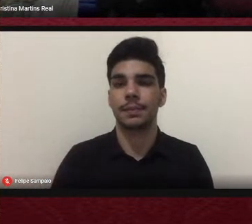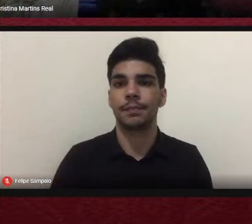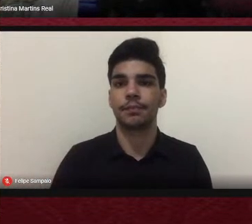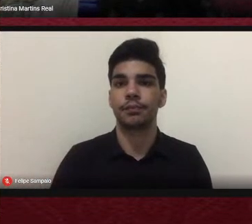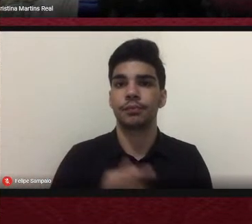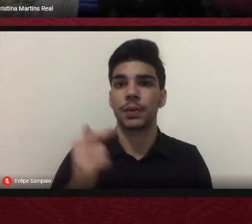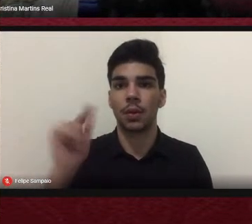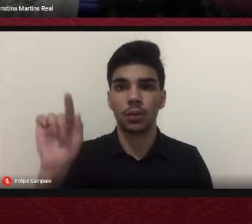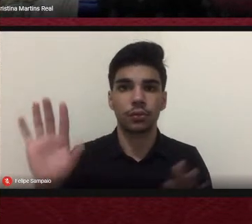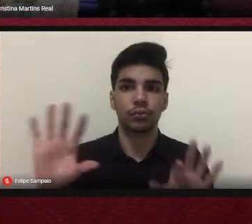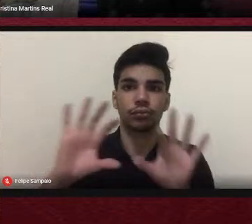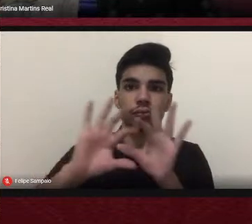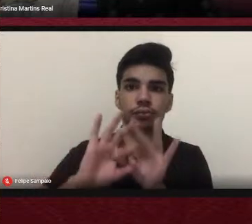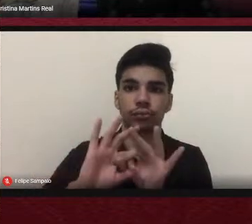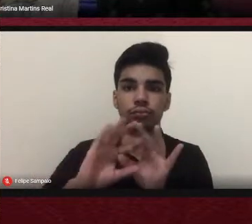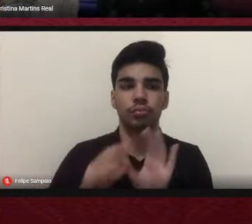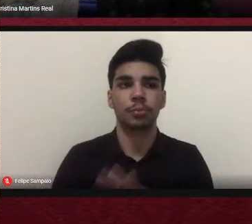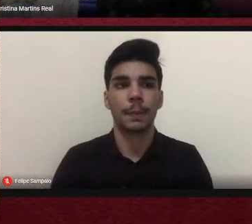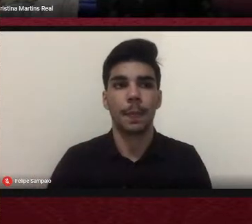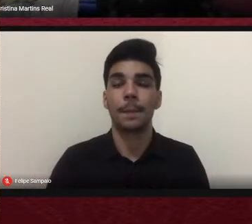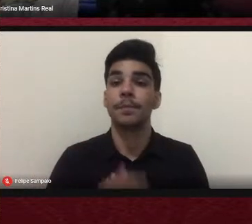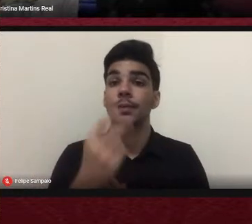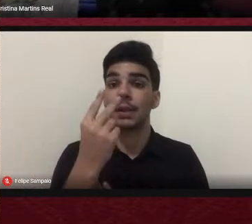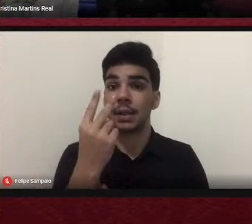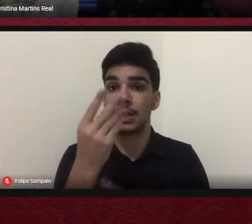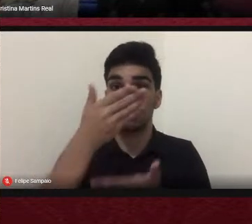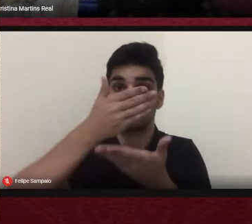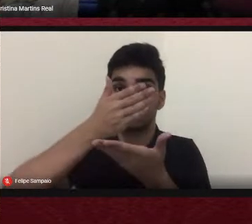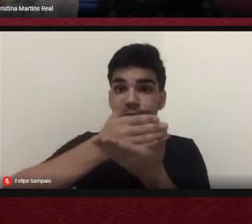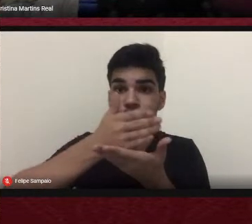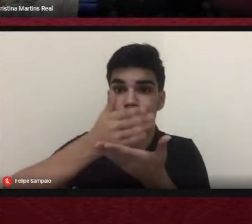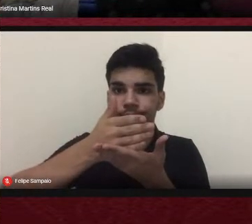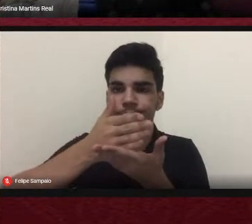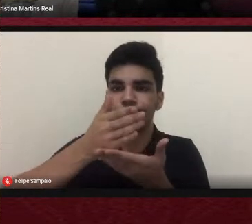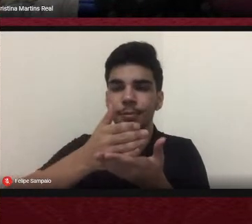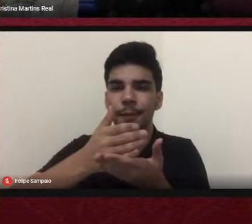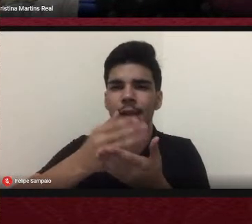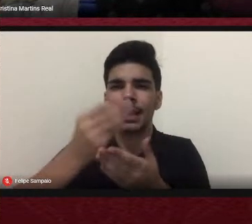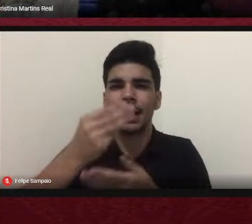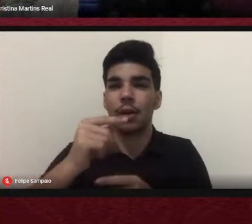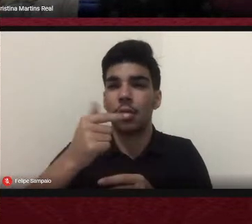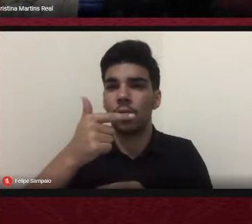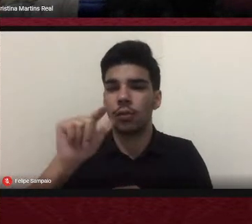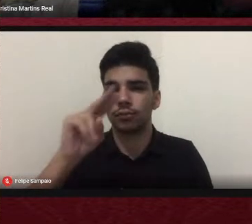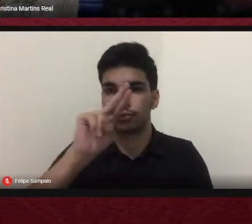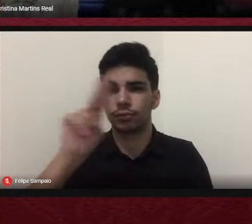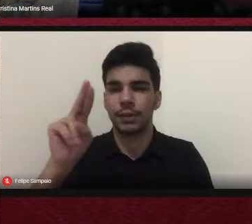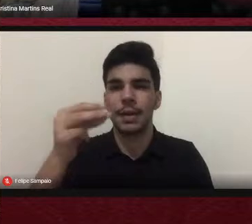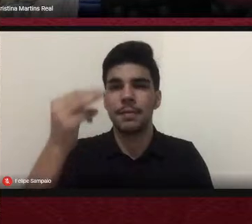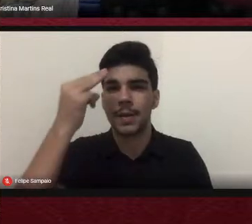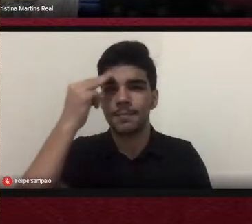parte, a gente intitulou A memória científica pelos docentes pesquisadores.